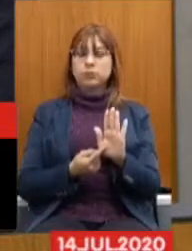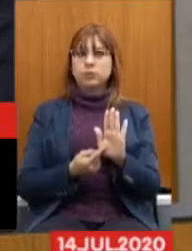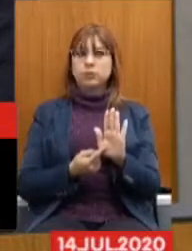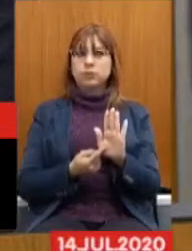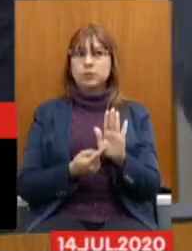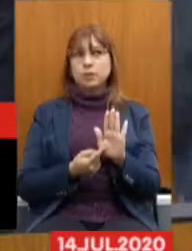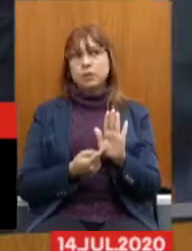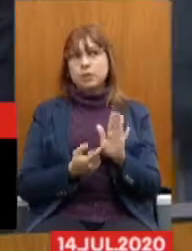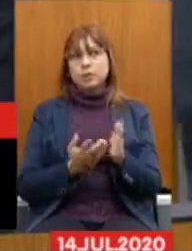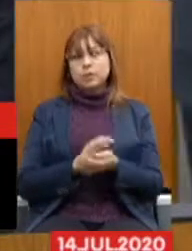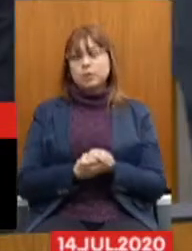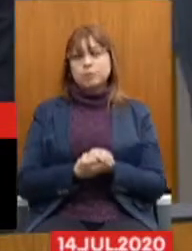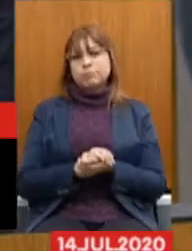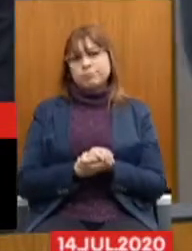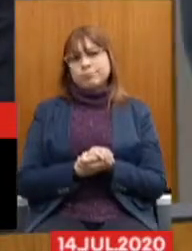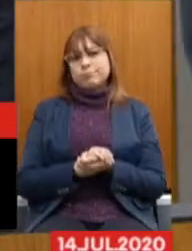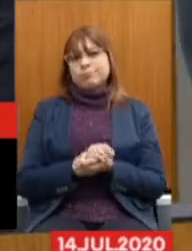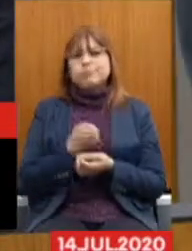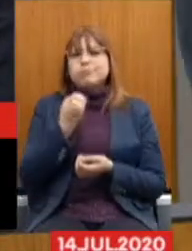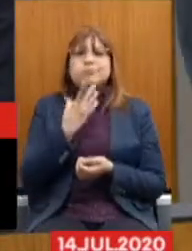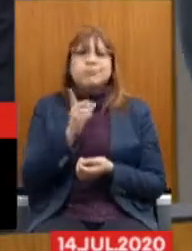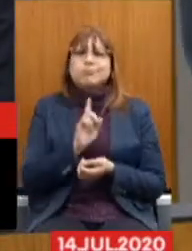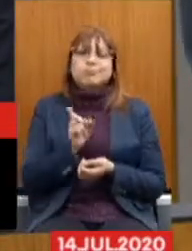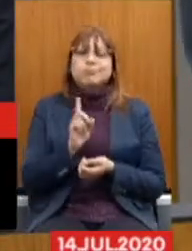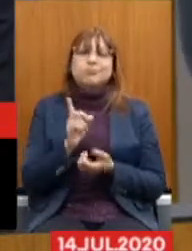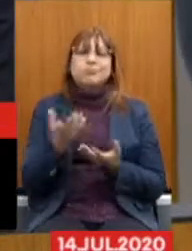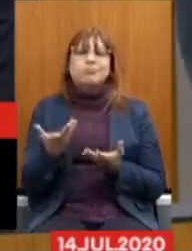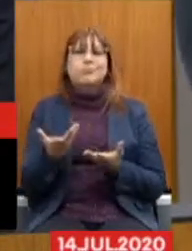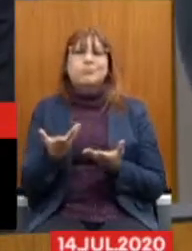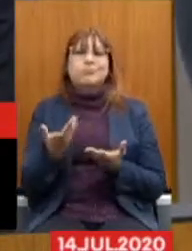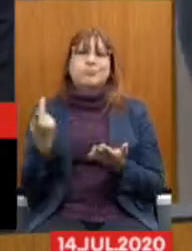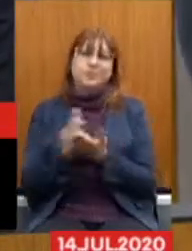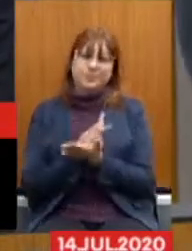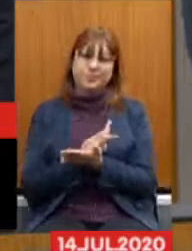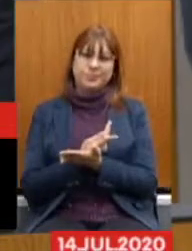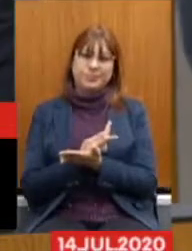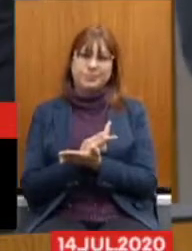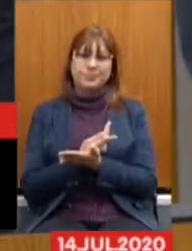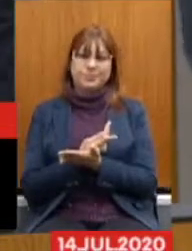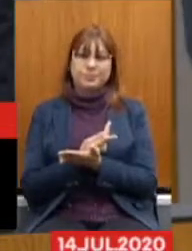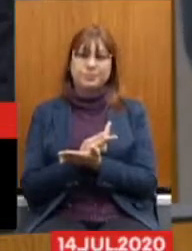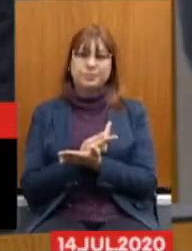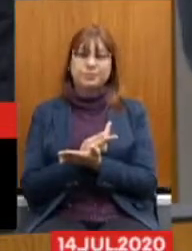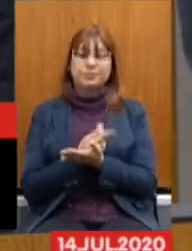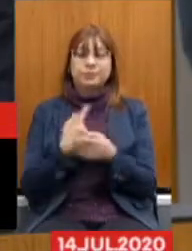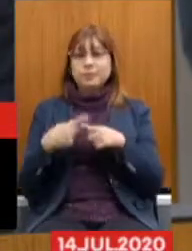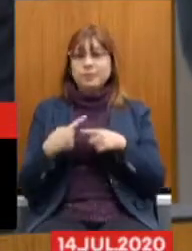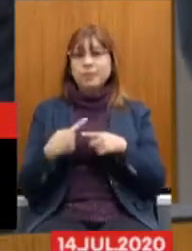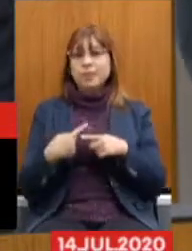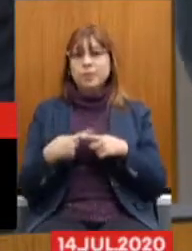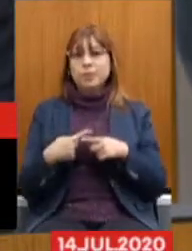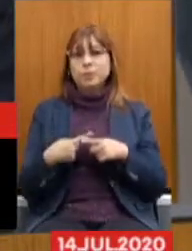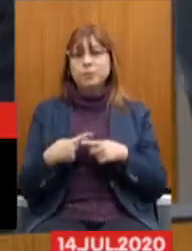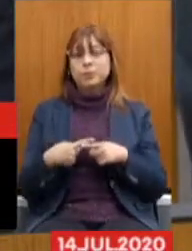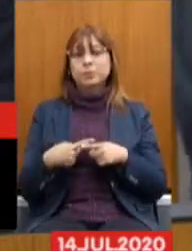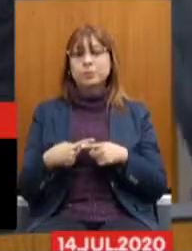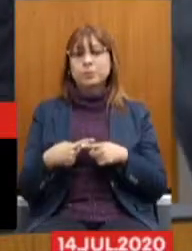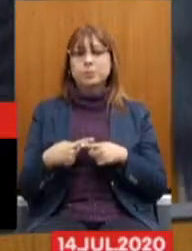inviável de ser realizada por conta da,